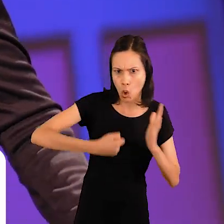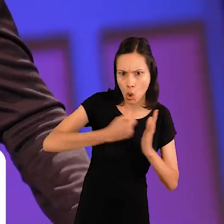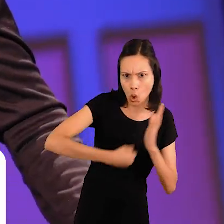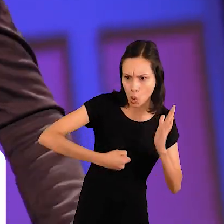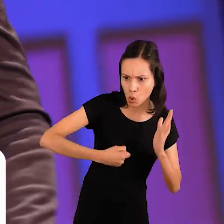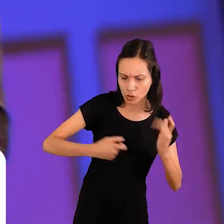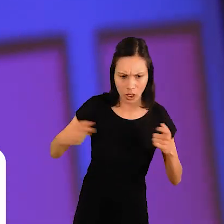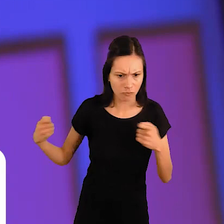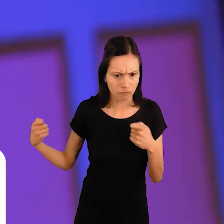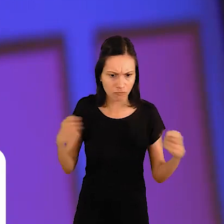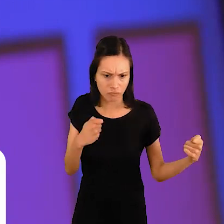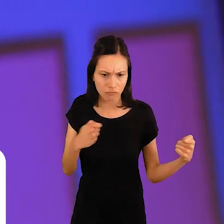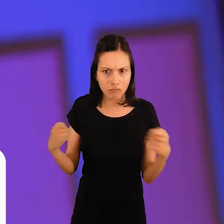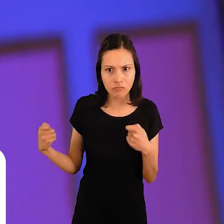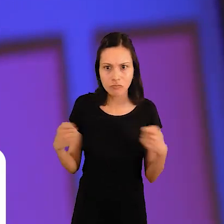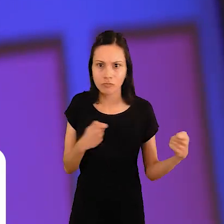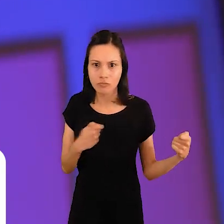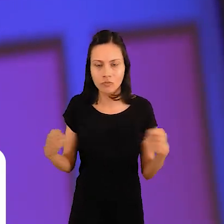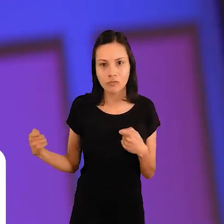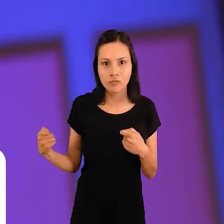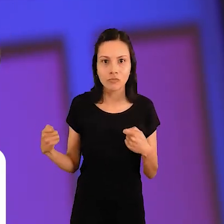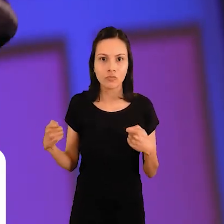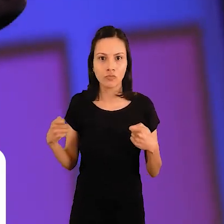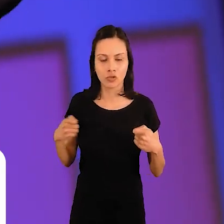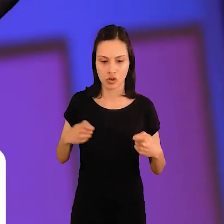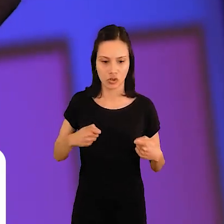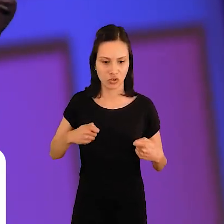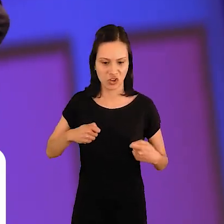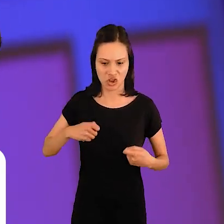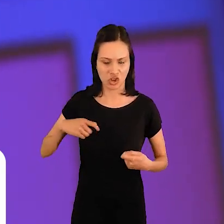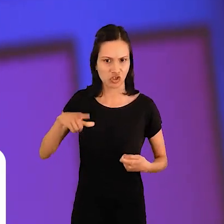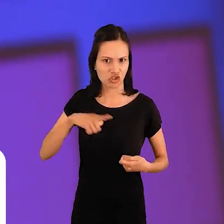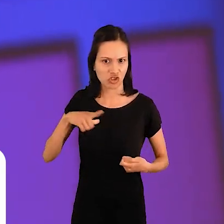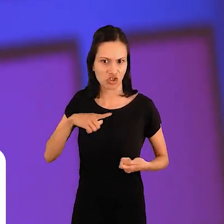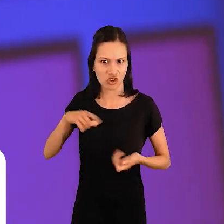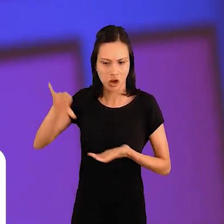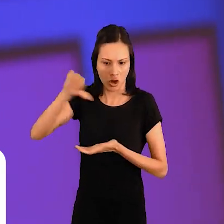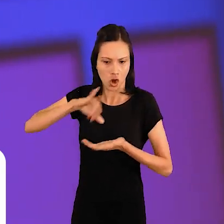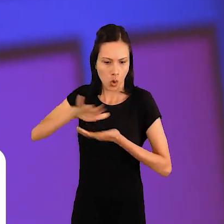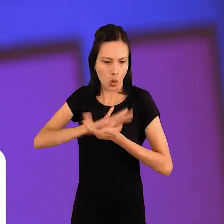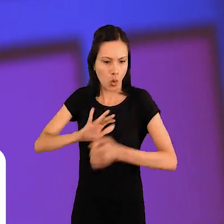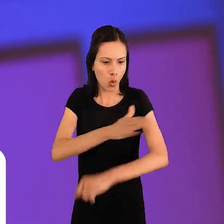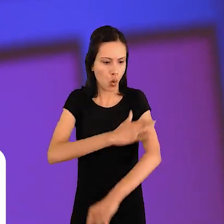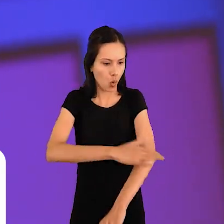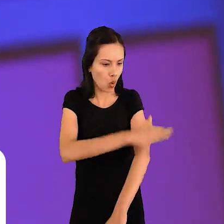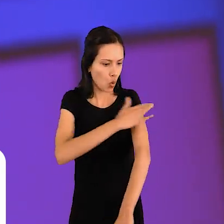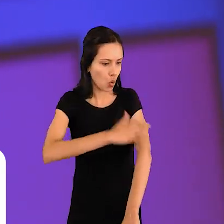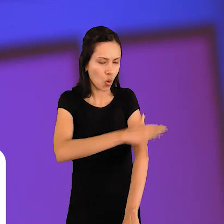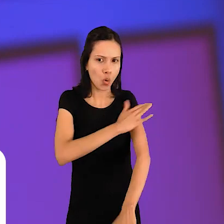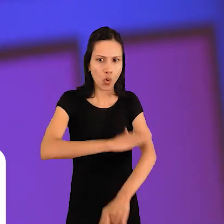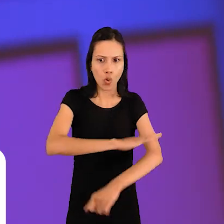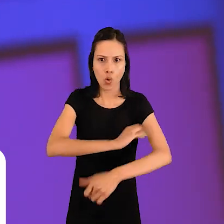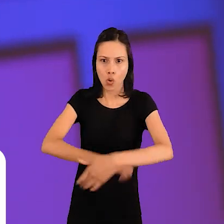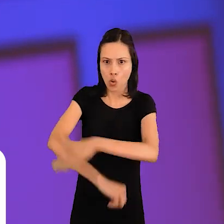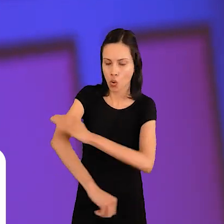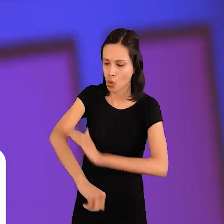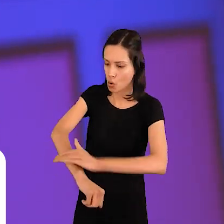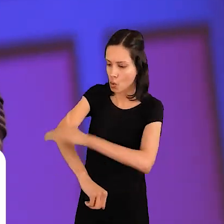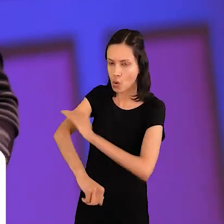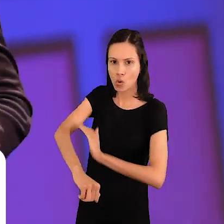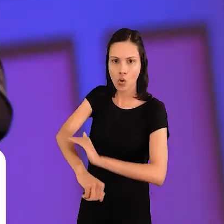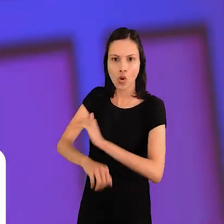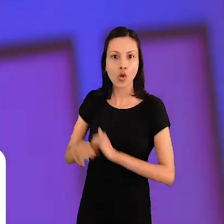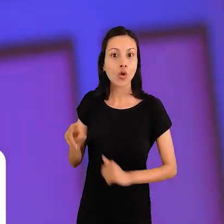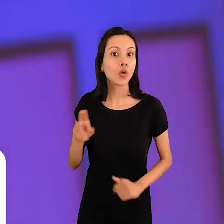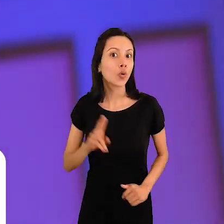bravamente. Eles besuntavam o corpo com uma essência, com um óleo misterioso. E usavam um grigris e